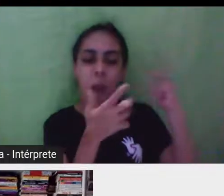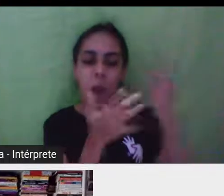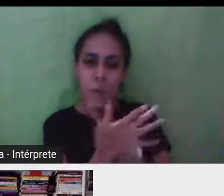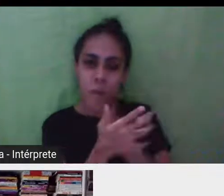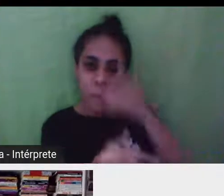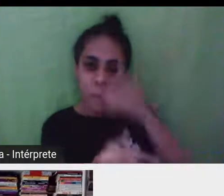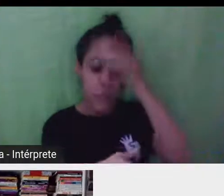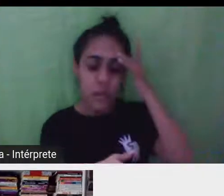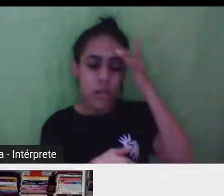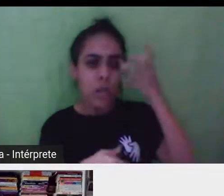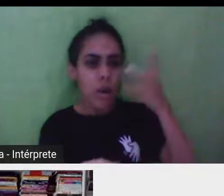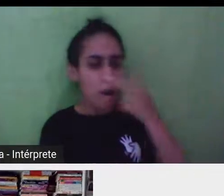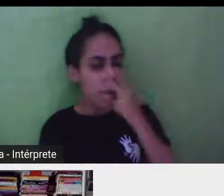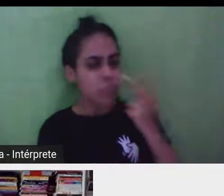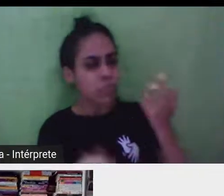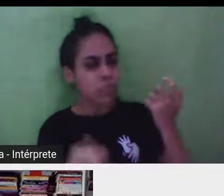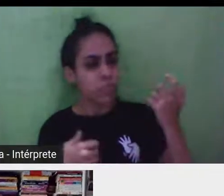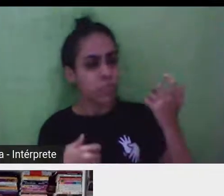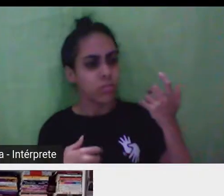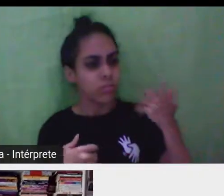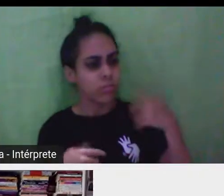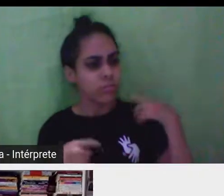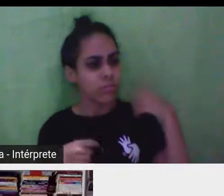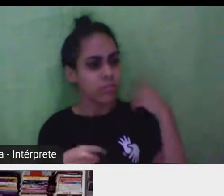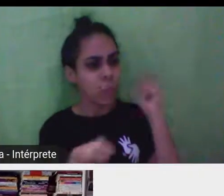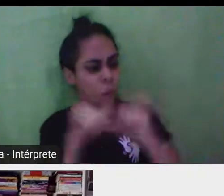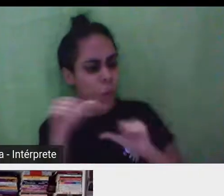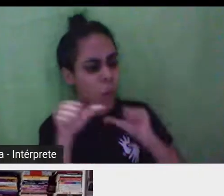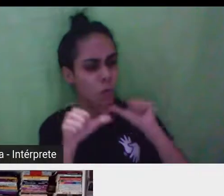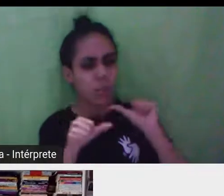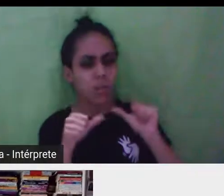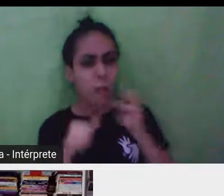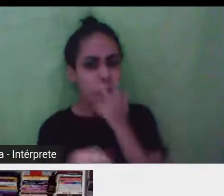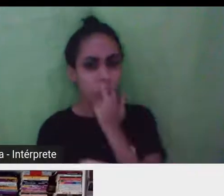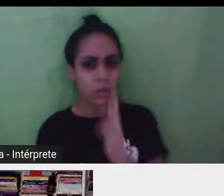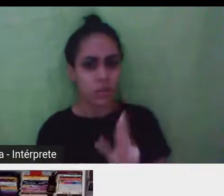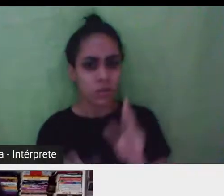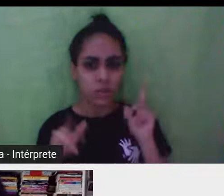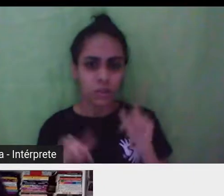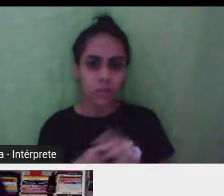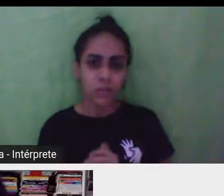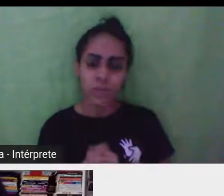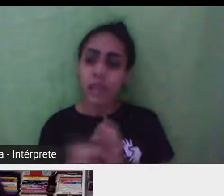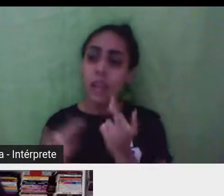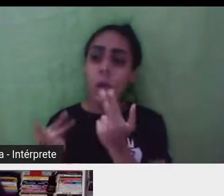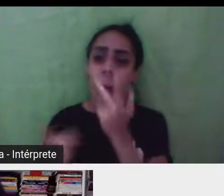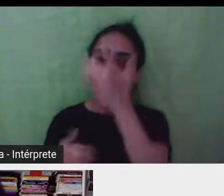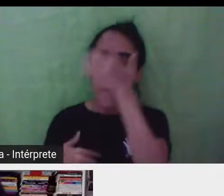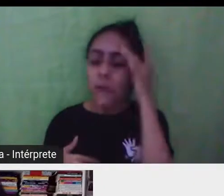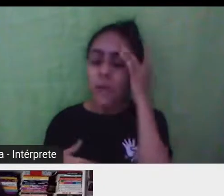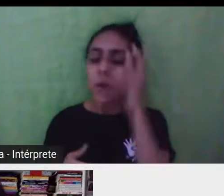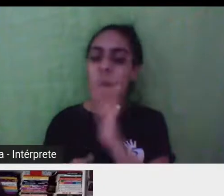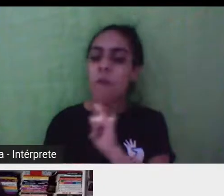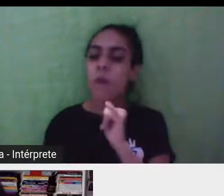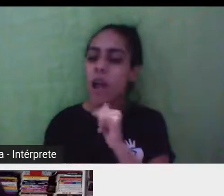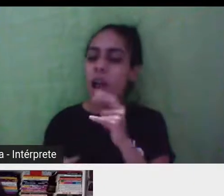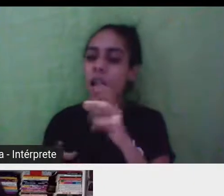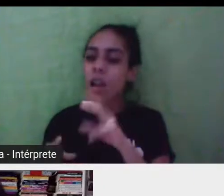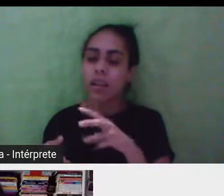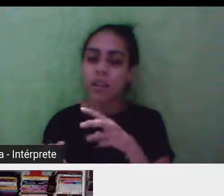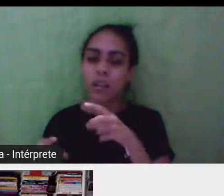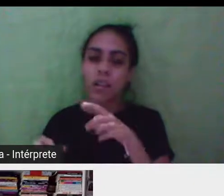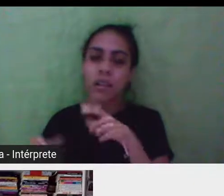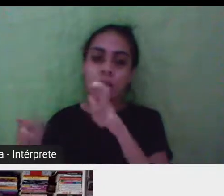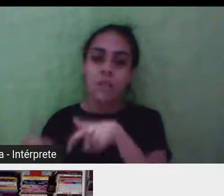E ela ficasse meio maluca. É que tem uma pessoa que vai para Israel e acha que é Jesus Cristo. Entendi.